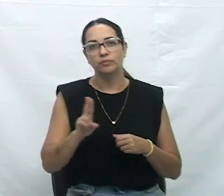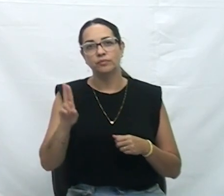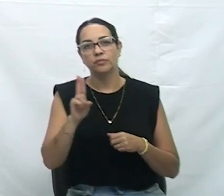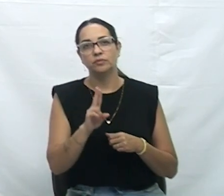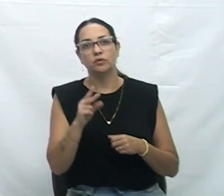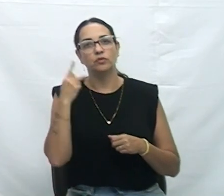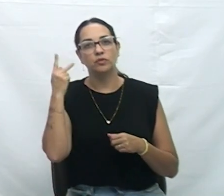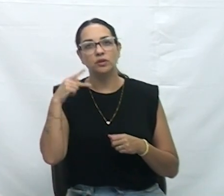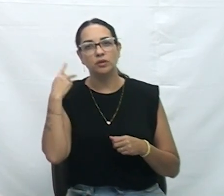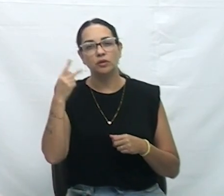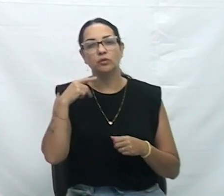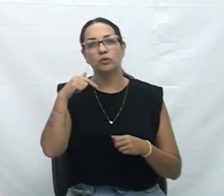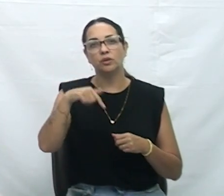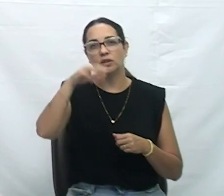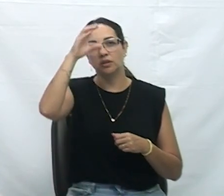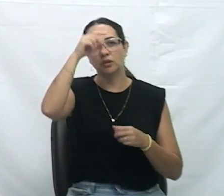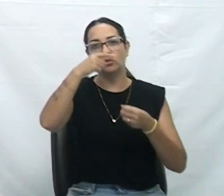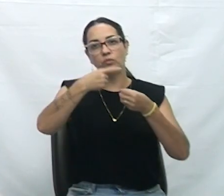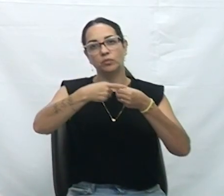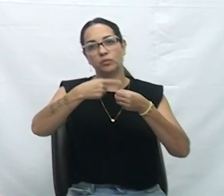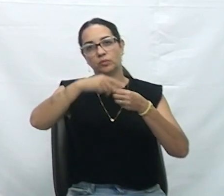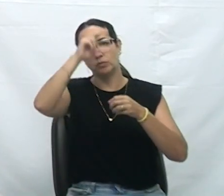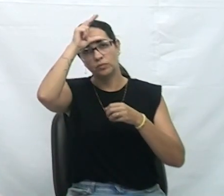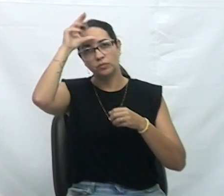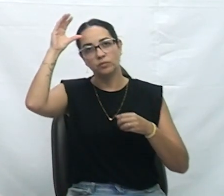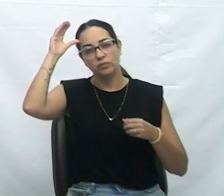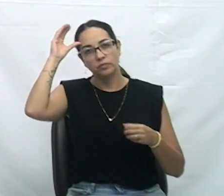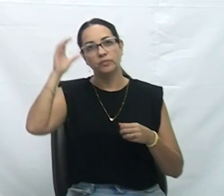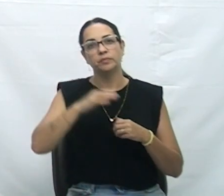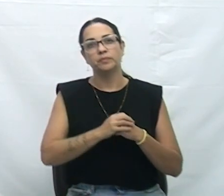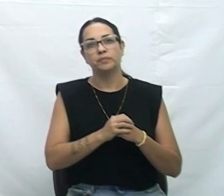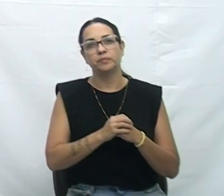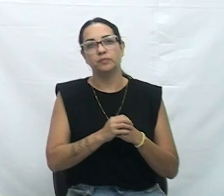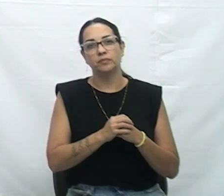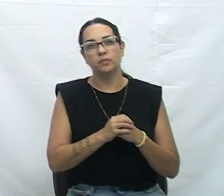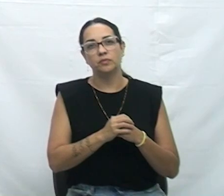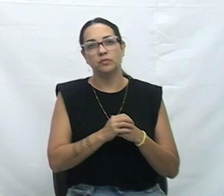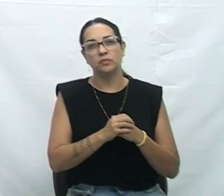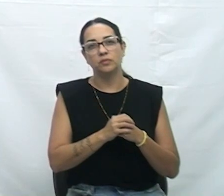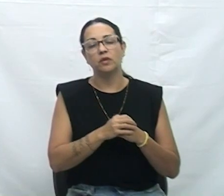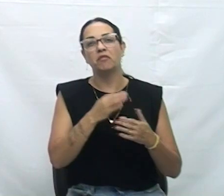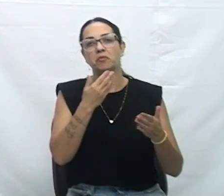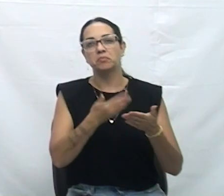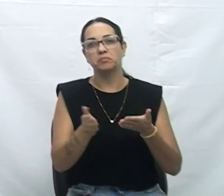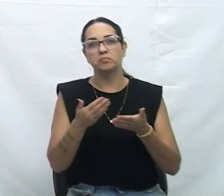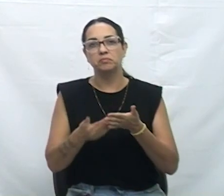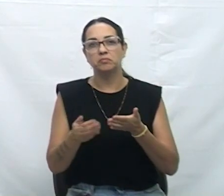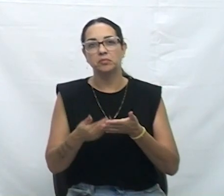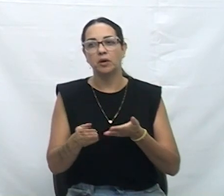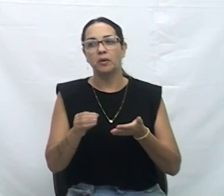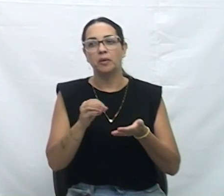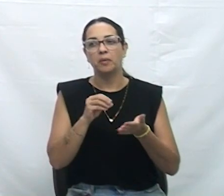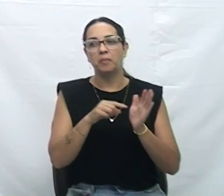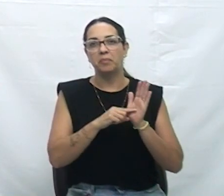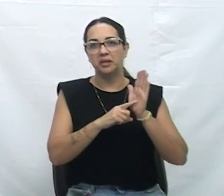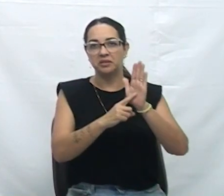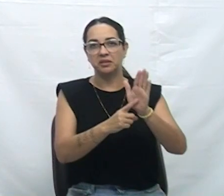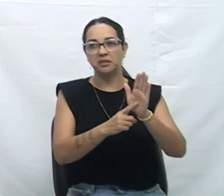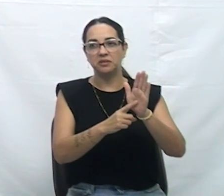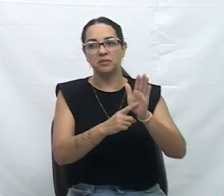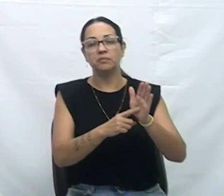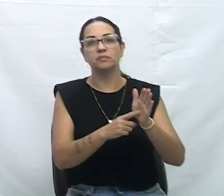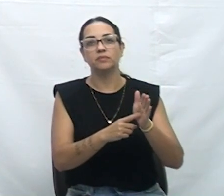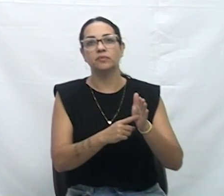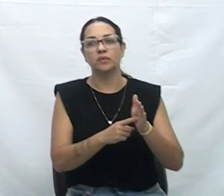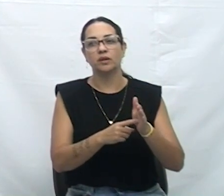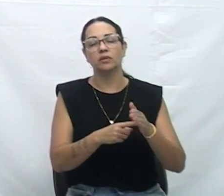município de Criciúma, em missão técnica e outras providências. Foram dispensados pareceres de todas as comissões. O projeto está em